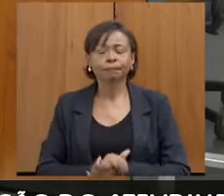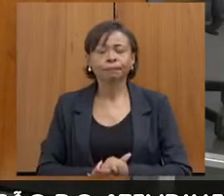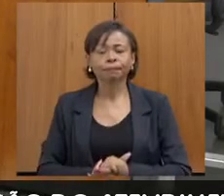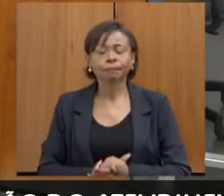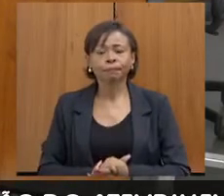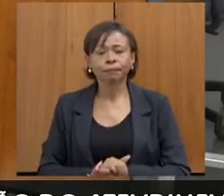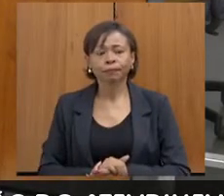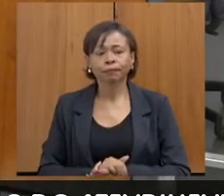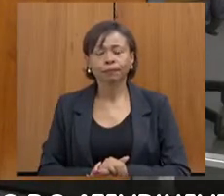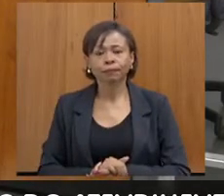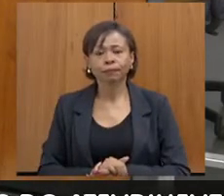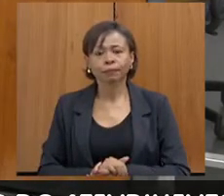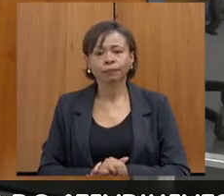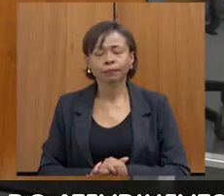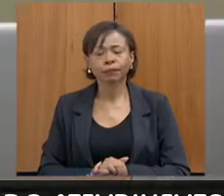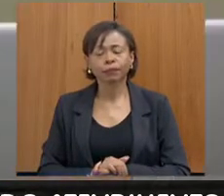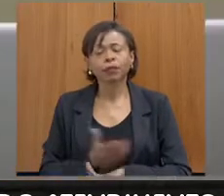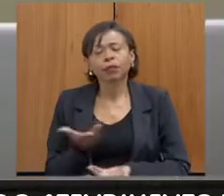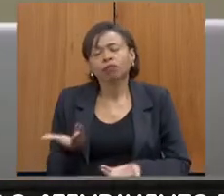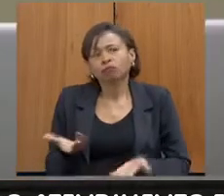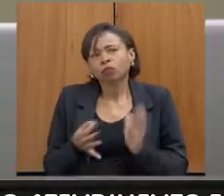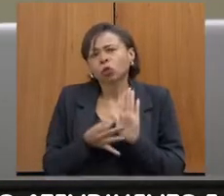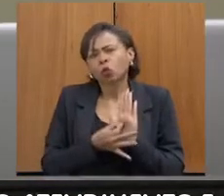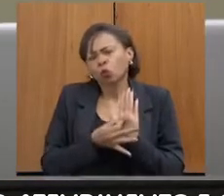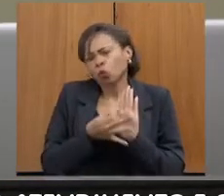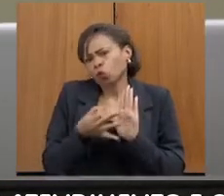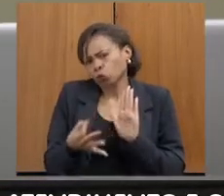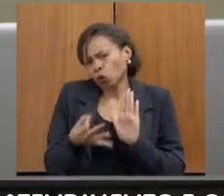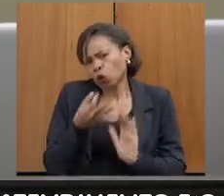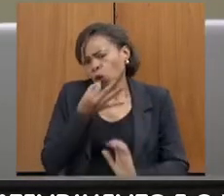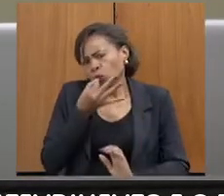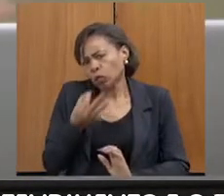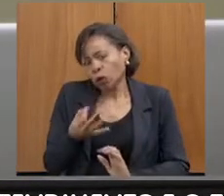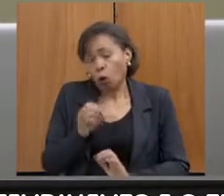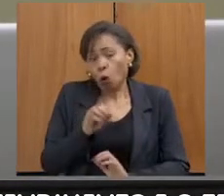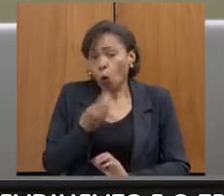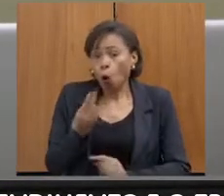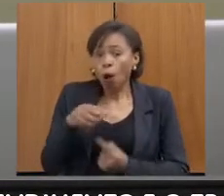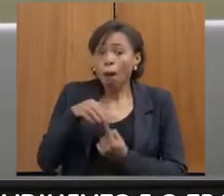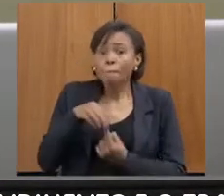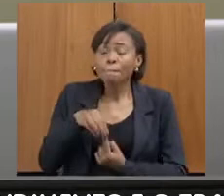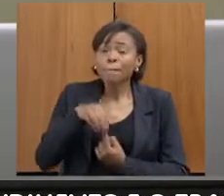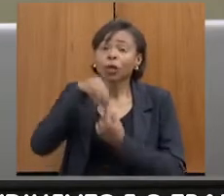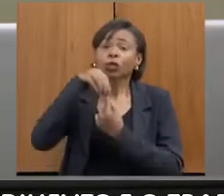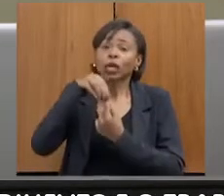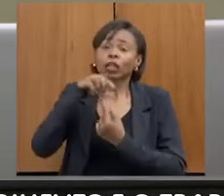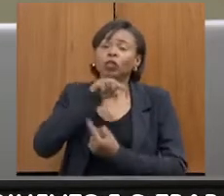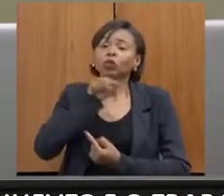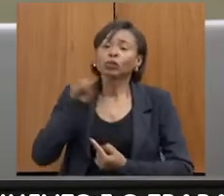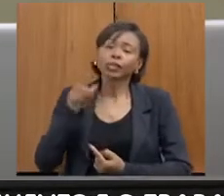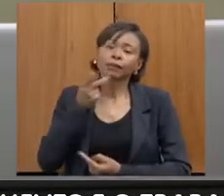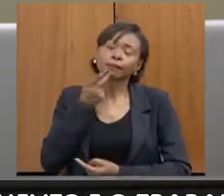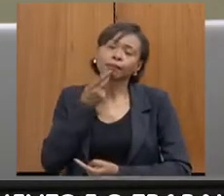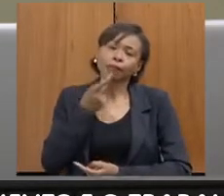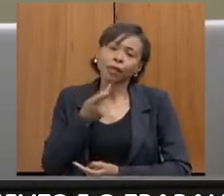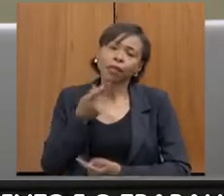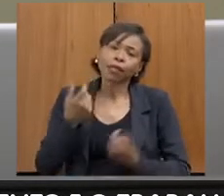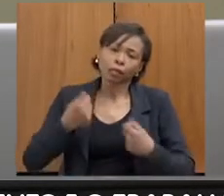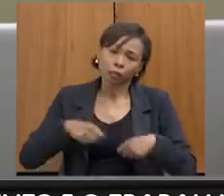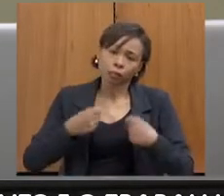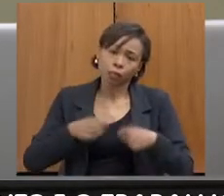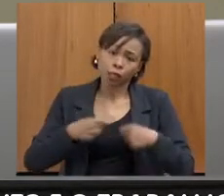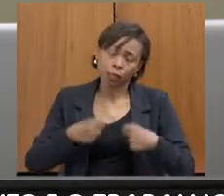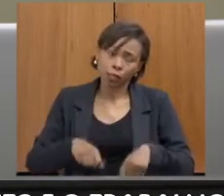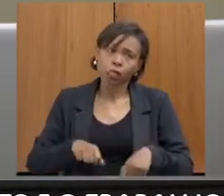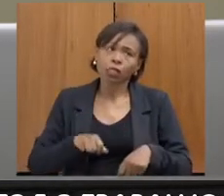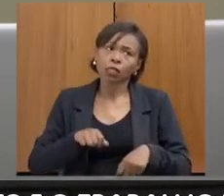seriam aqui as sugestões ou as prioridades que vocês indicariam diante da realidade experimentada